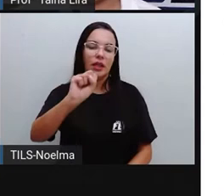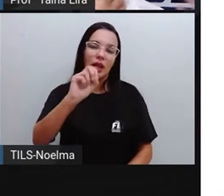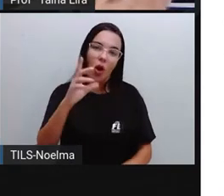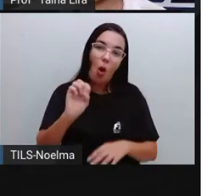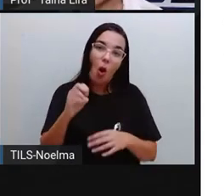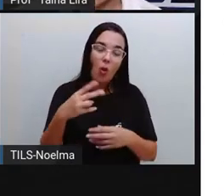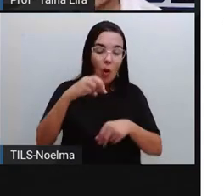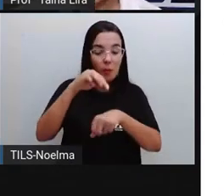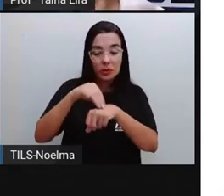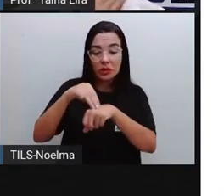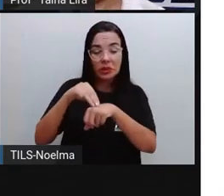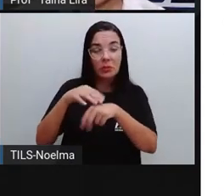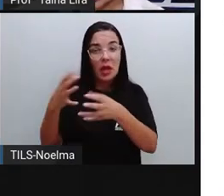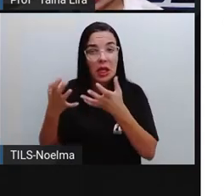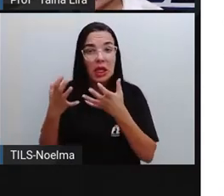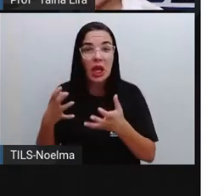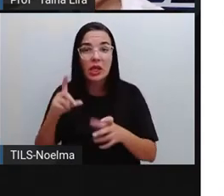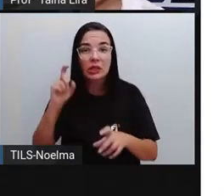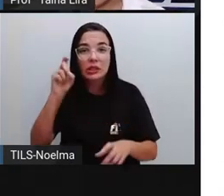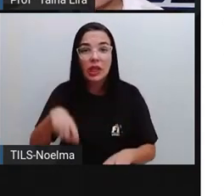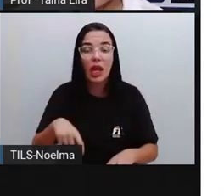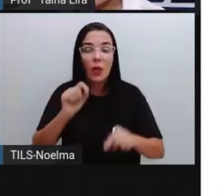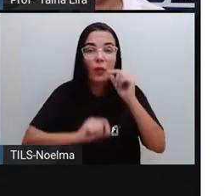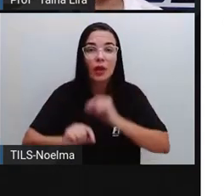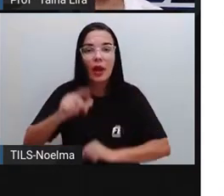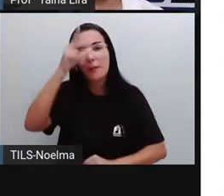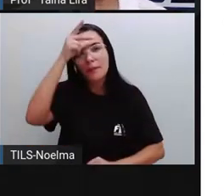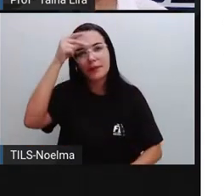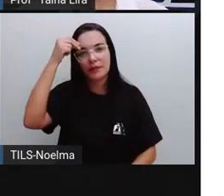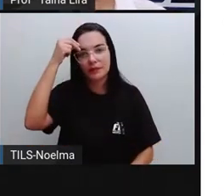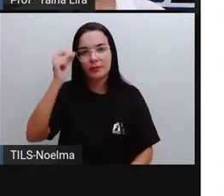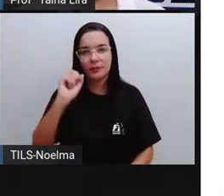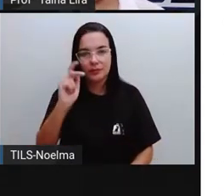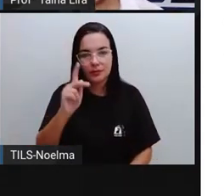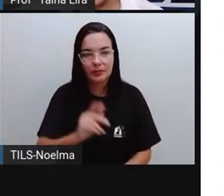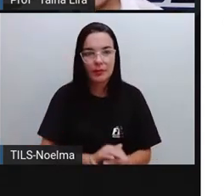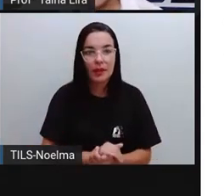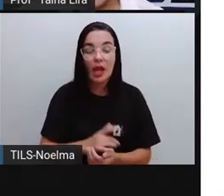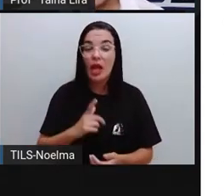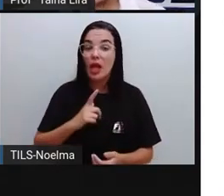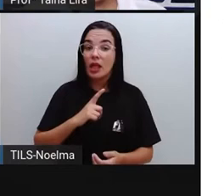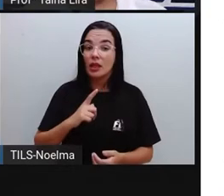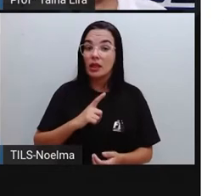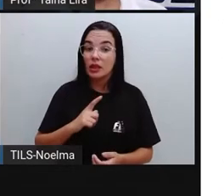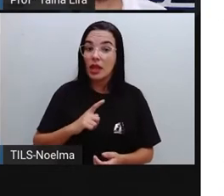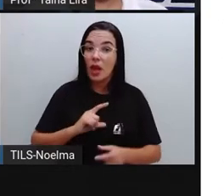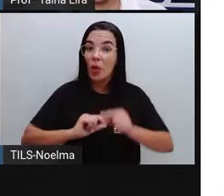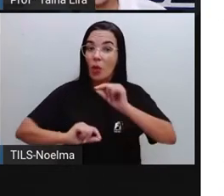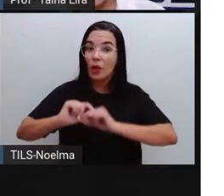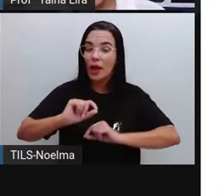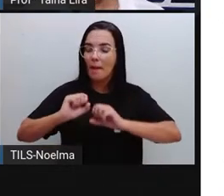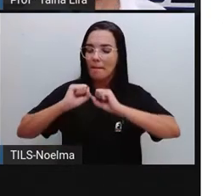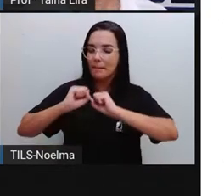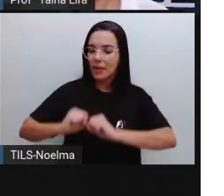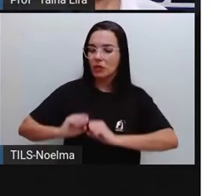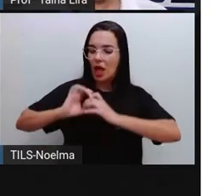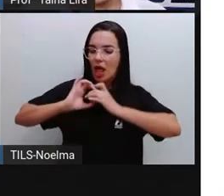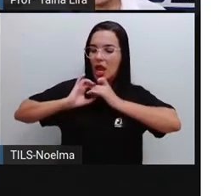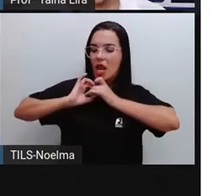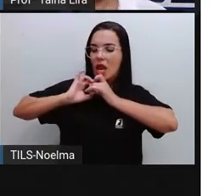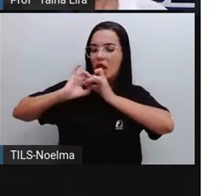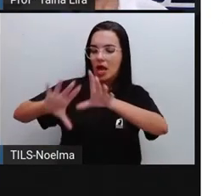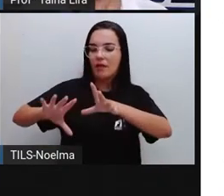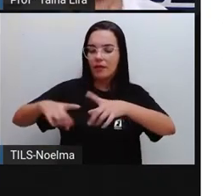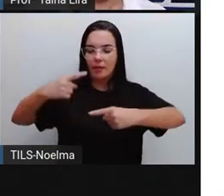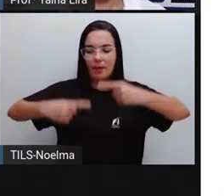pretende ser gestor, certo? Ter pleno exercício dos seus direitos políticos, ou